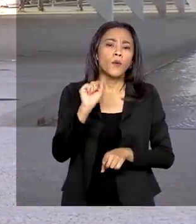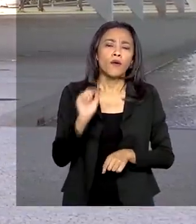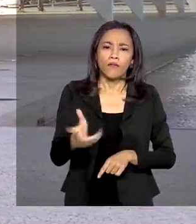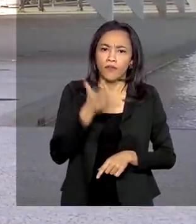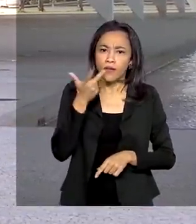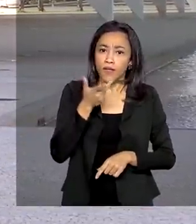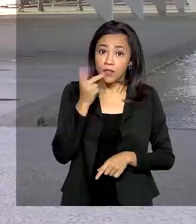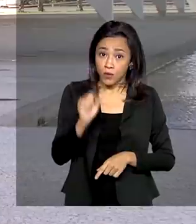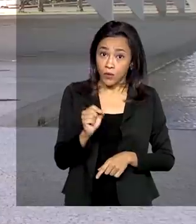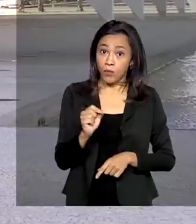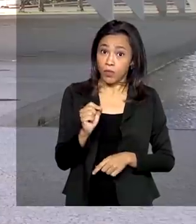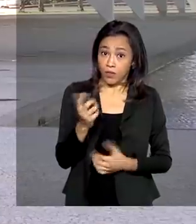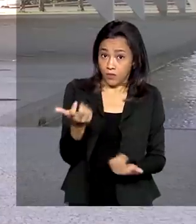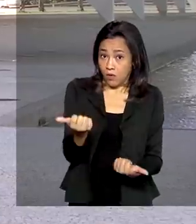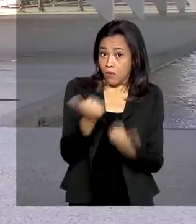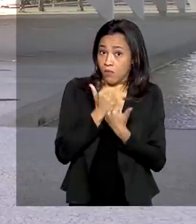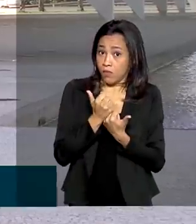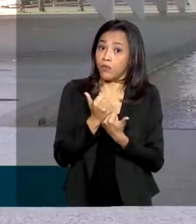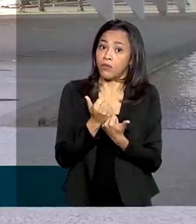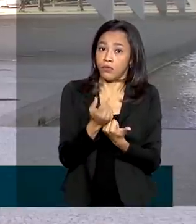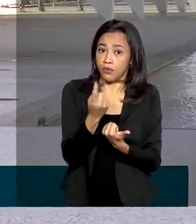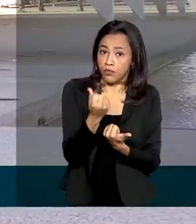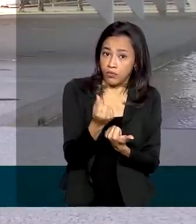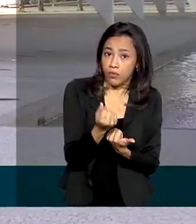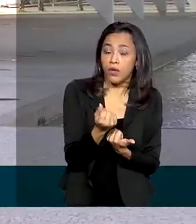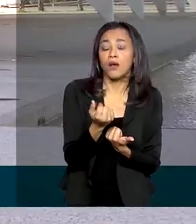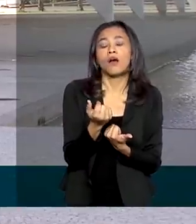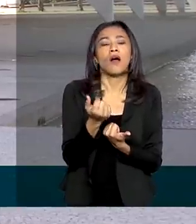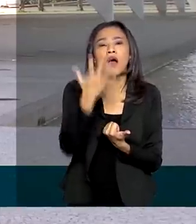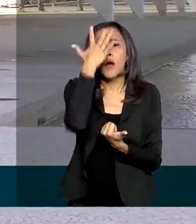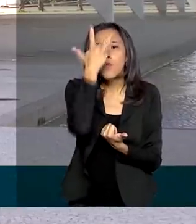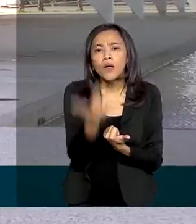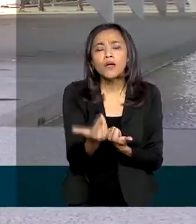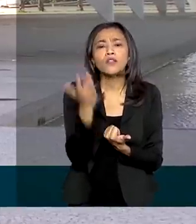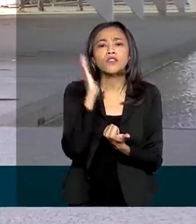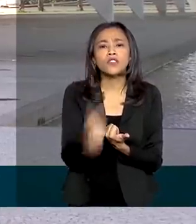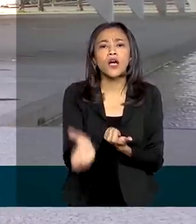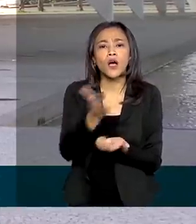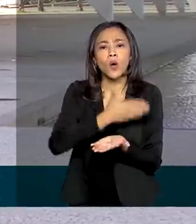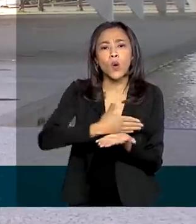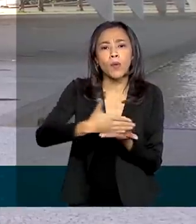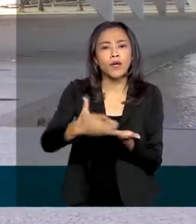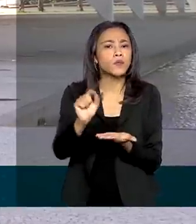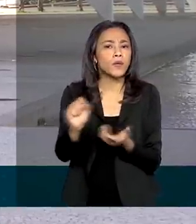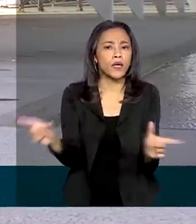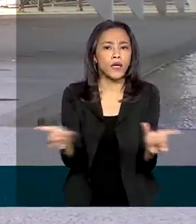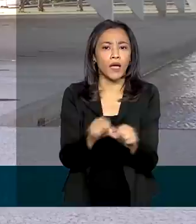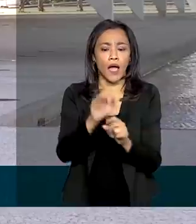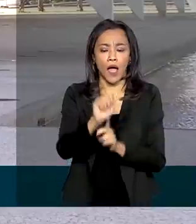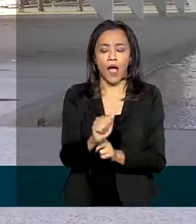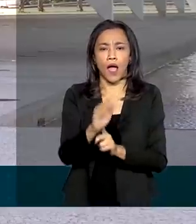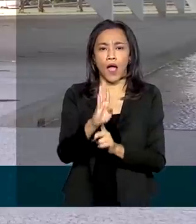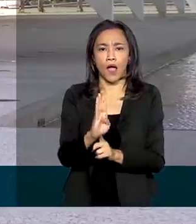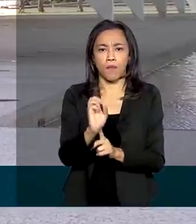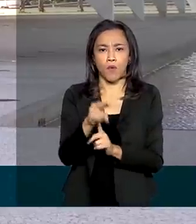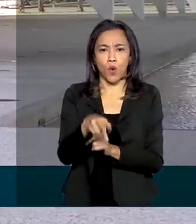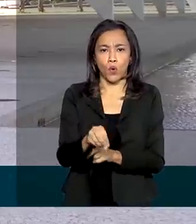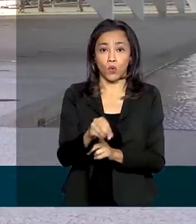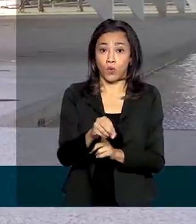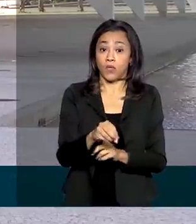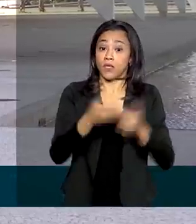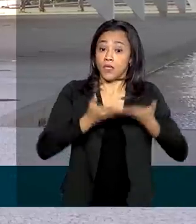benefícios aos trabalhadores, começa amanhã a liberação do abono salarial aos nascidos entre